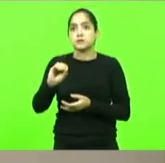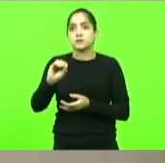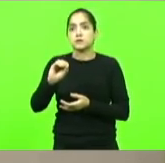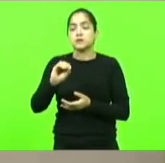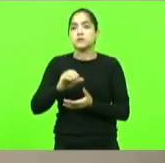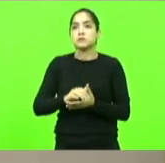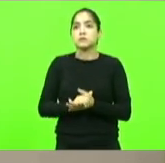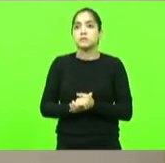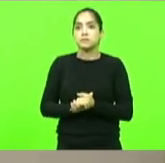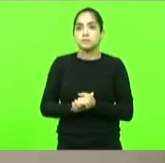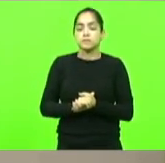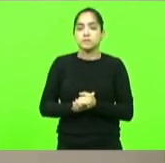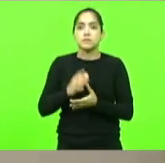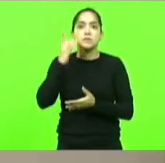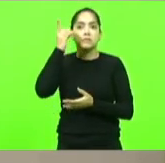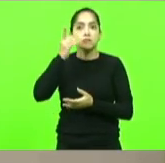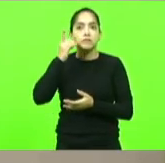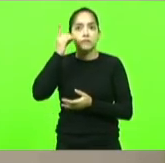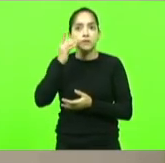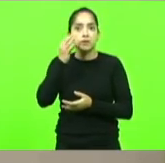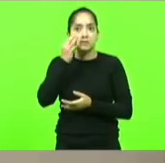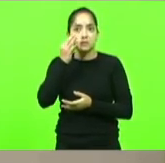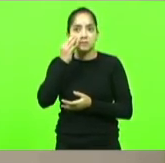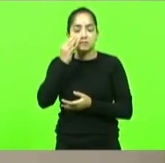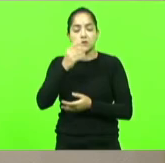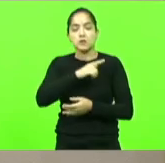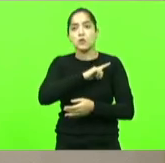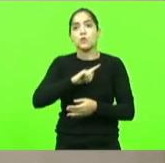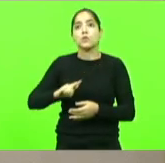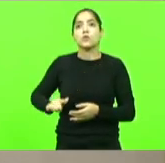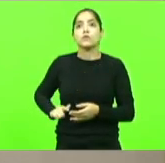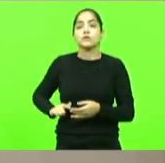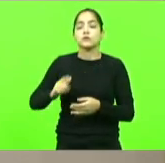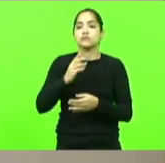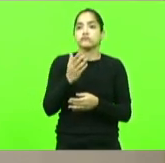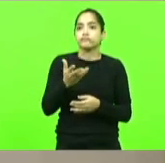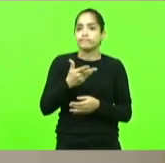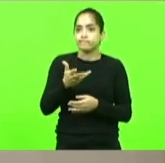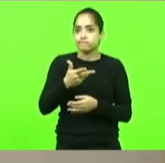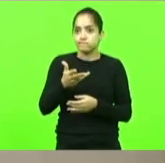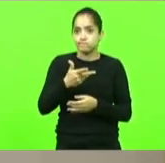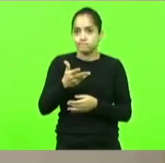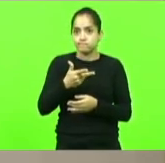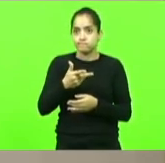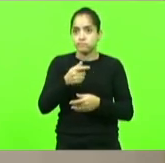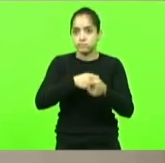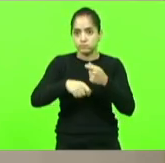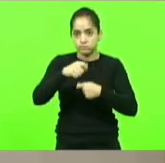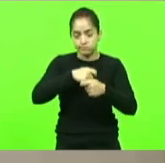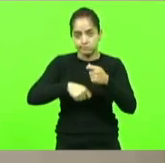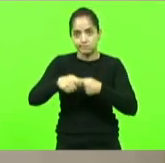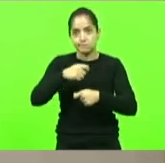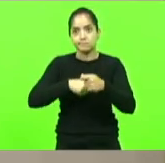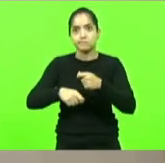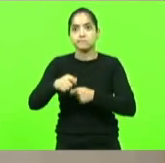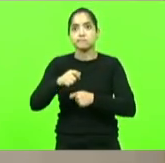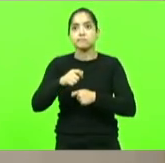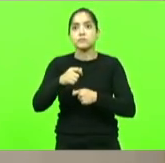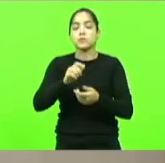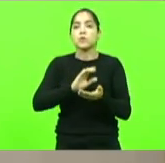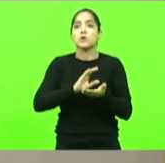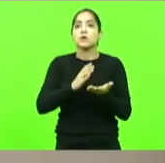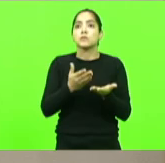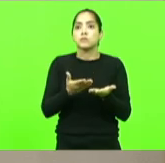deputado Fernando Krennic manifestando apelo ao governador de estado pela urgente adoção de medidas administrativas objetivando o envio a esta casa